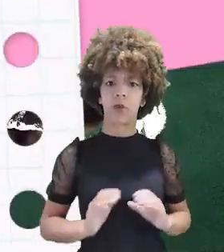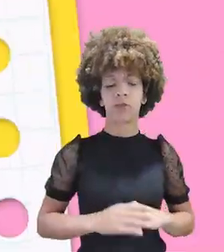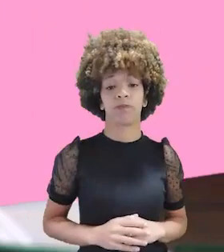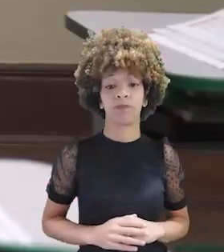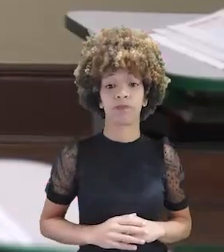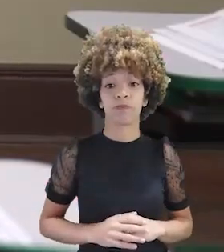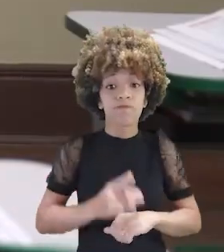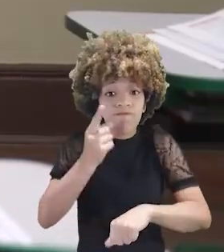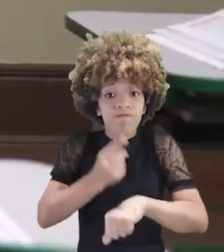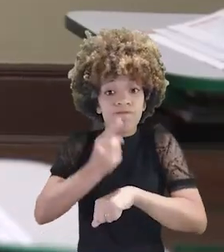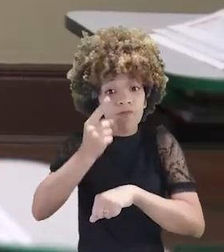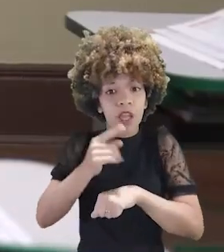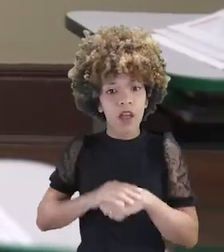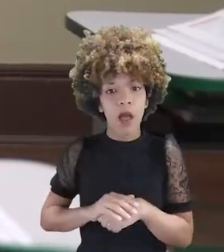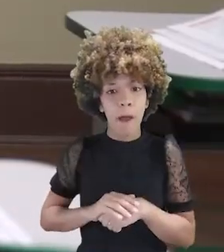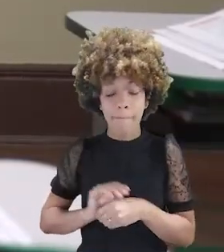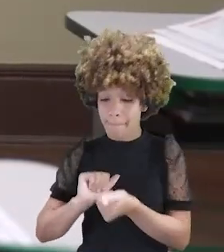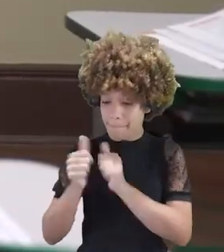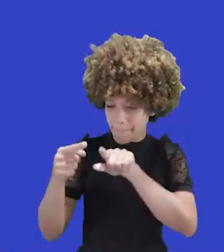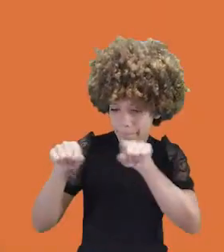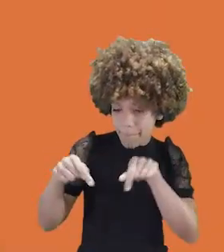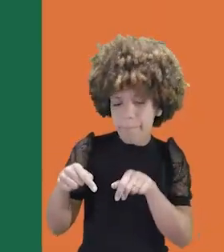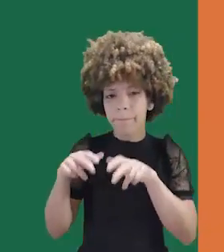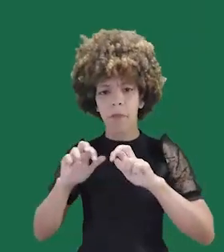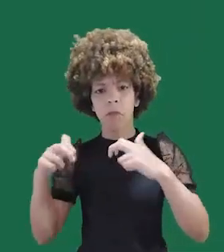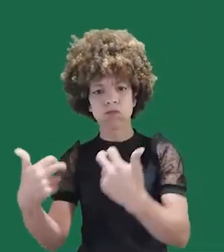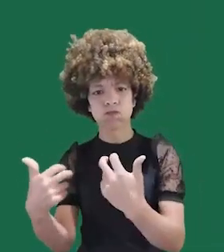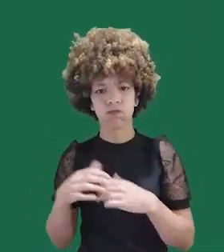humano. Chegou a hora de partir para a quadra.